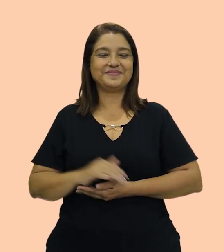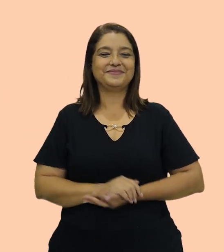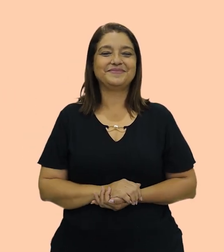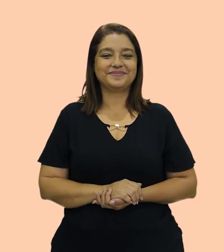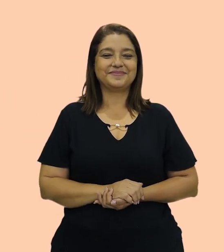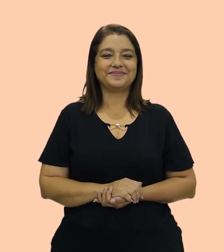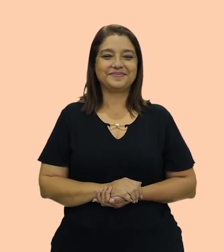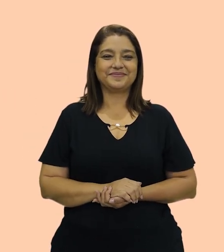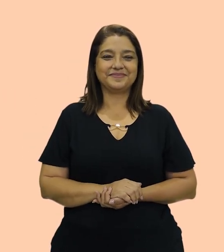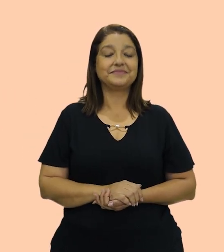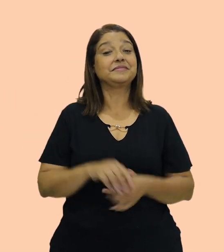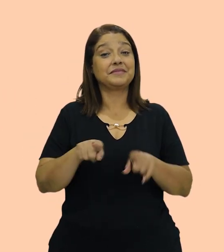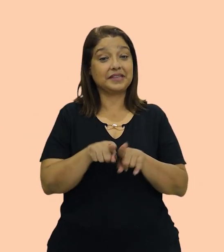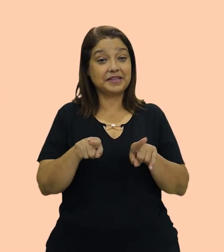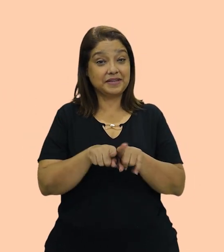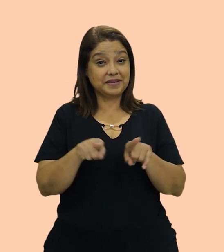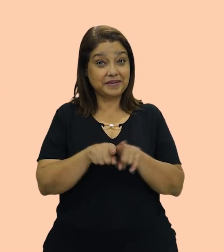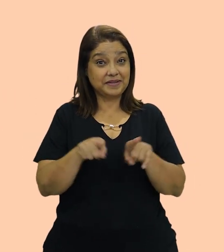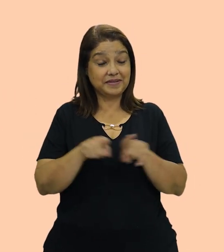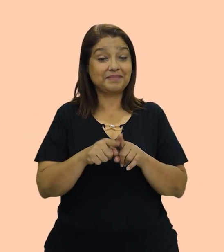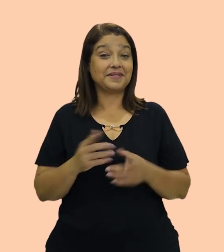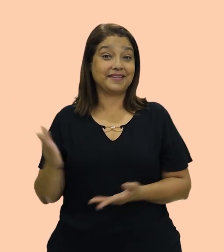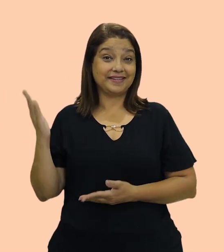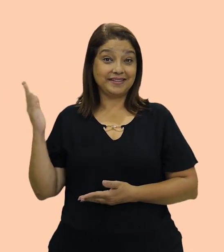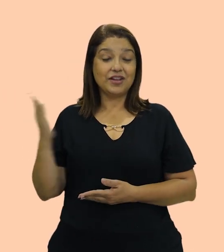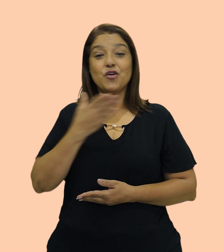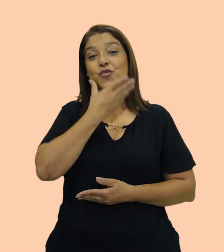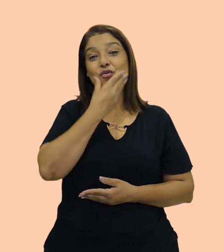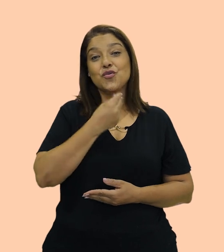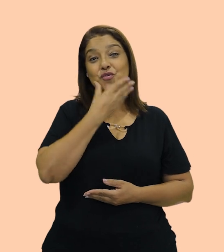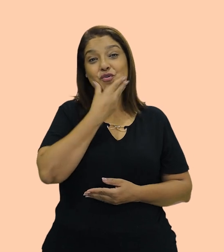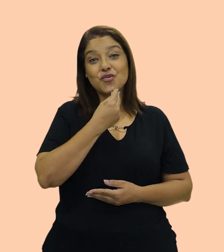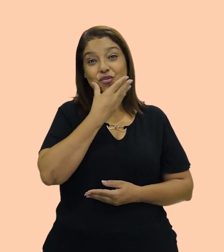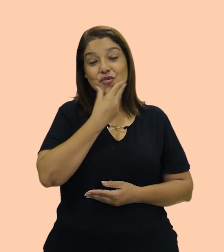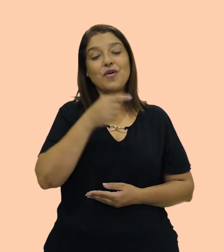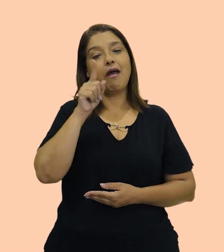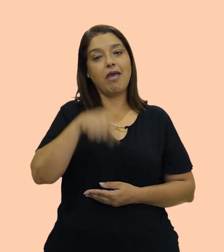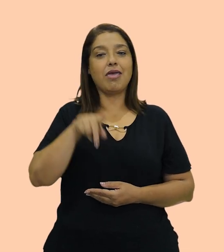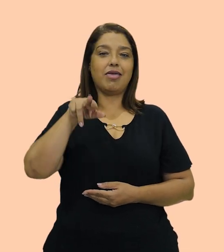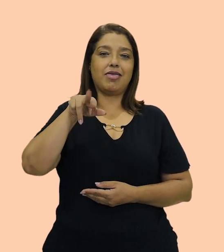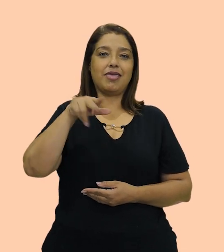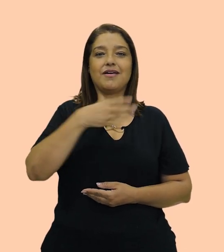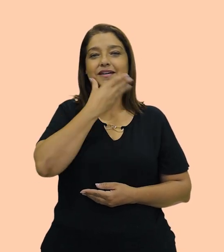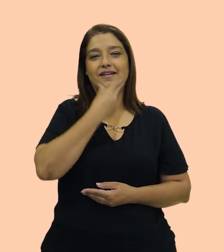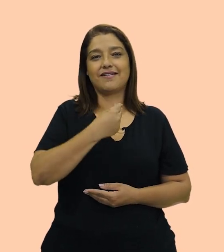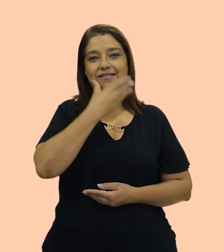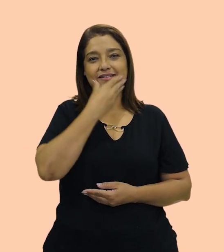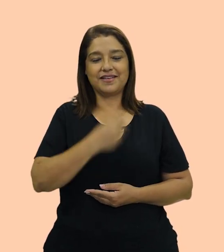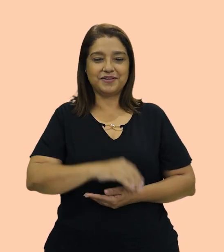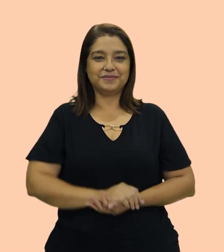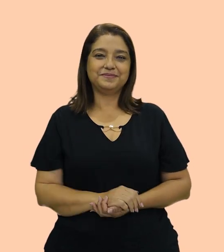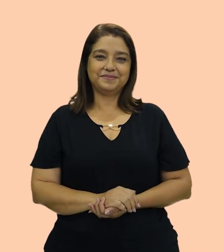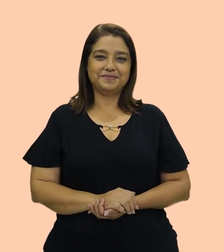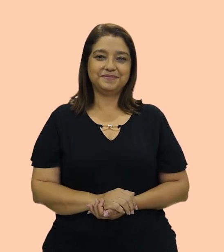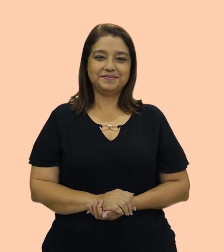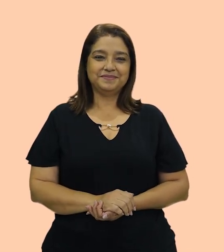E temos o brother. Ok? Brother. Irmão. Brother.